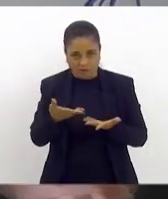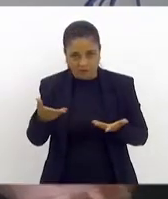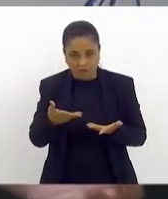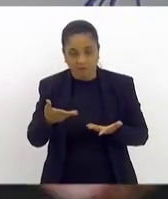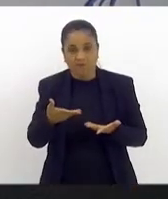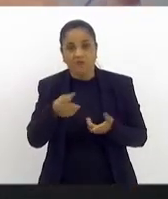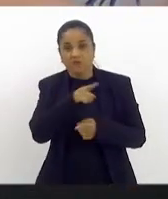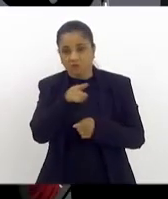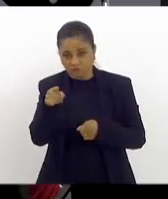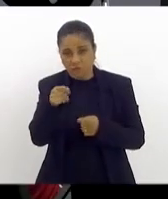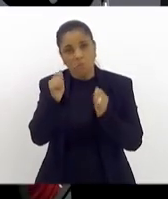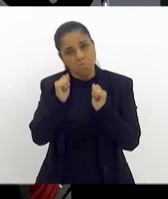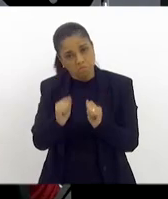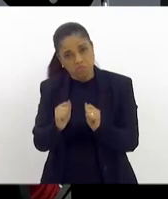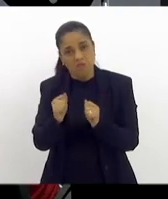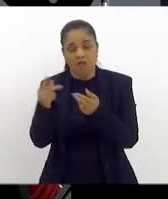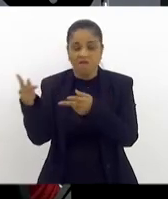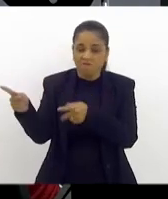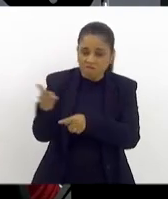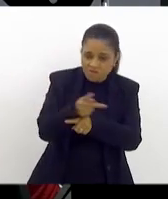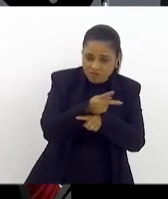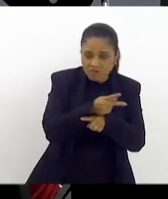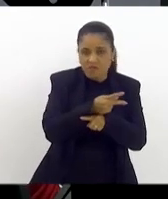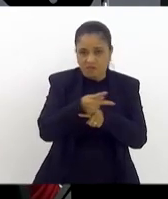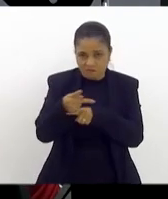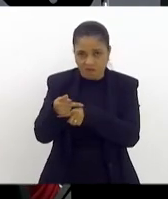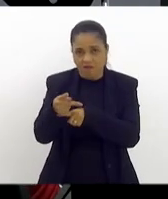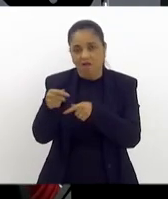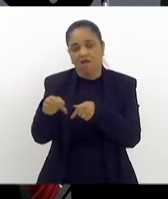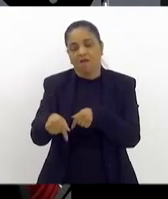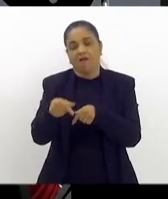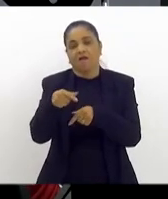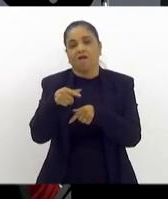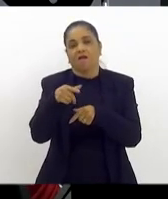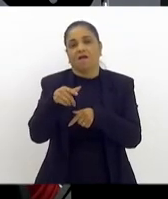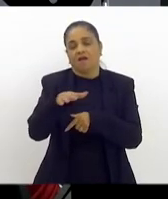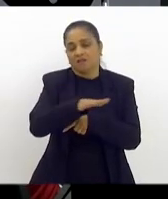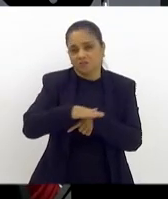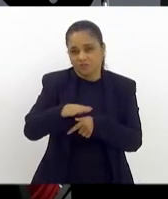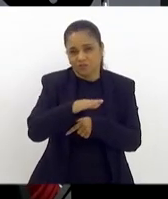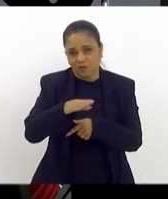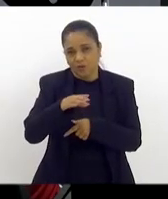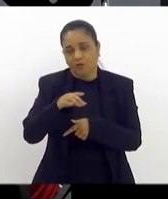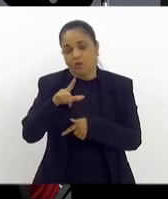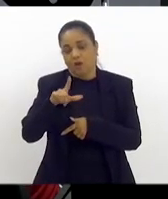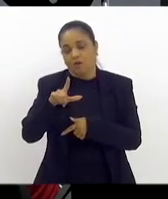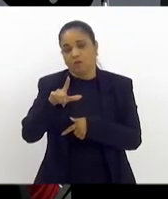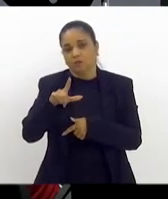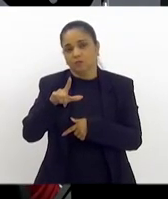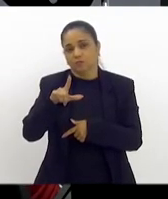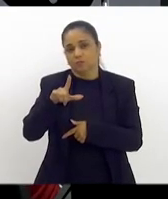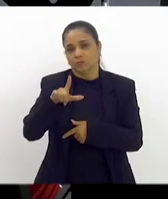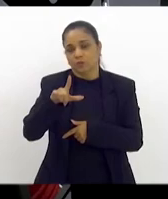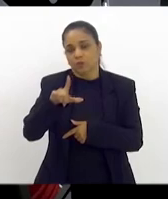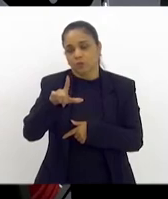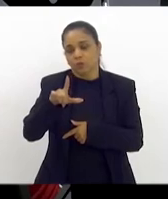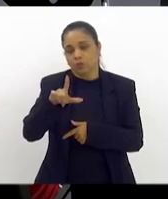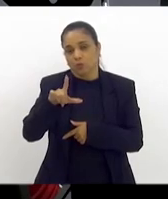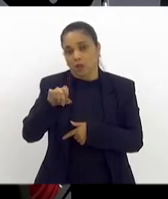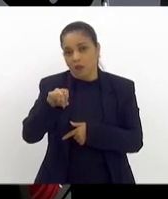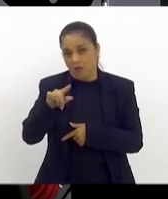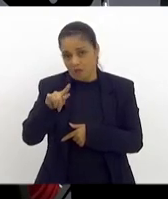senhor puder eu convido a visitar a região dos lagos para poder ouvir lá também nossas